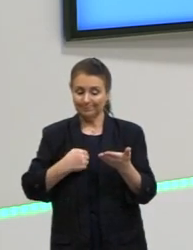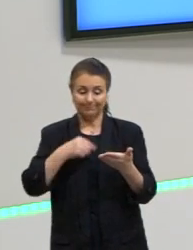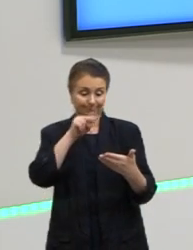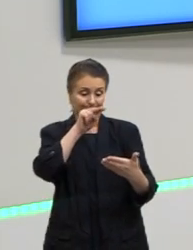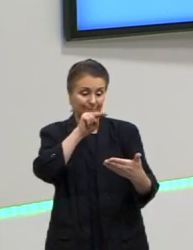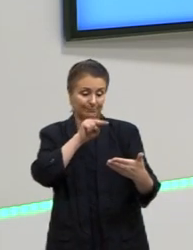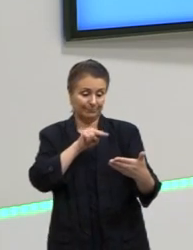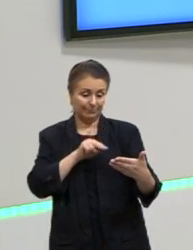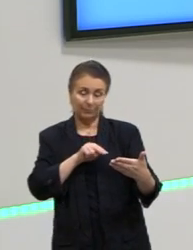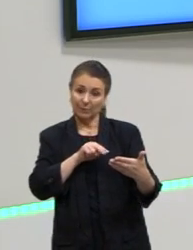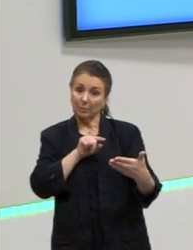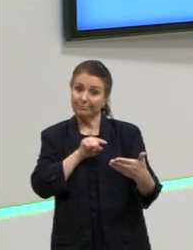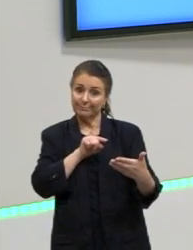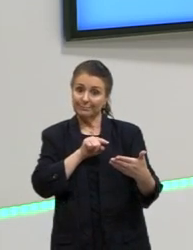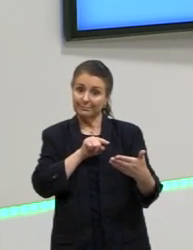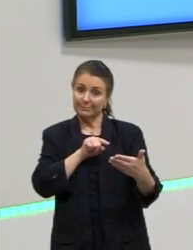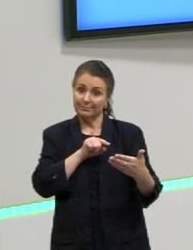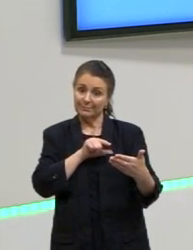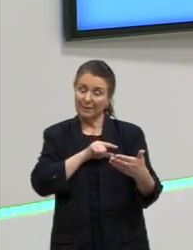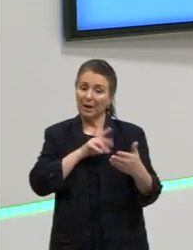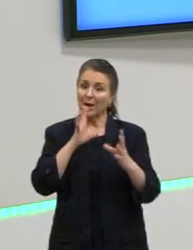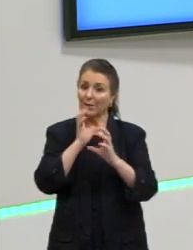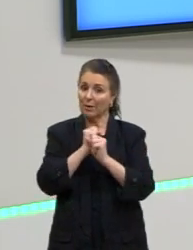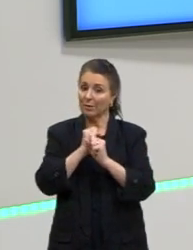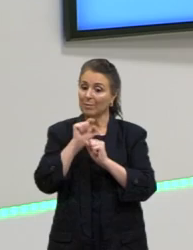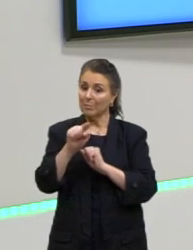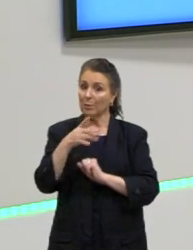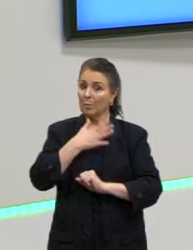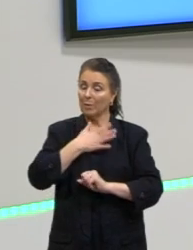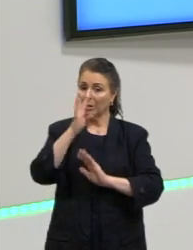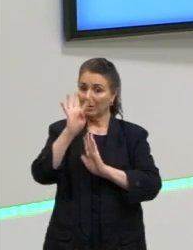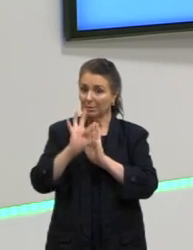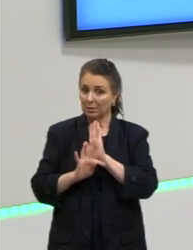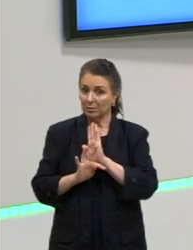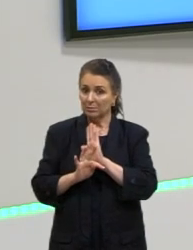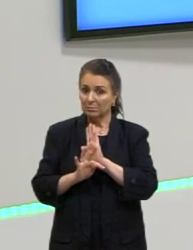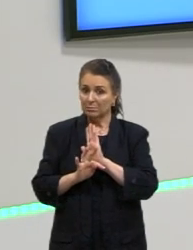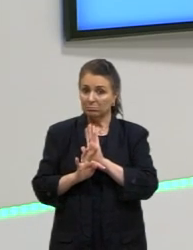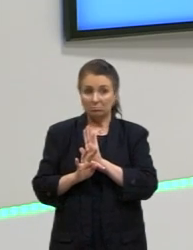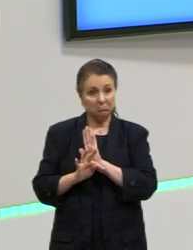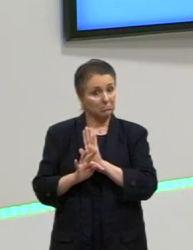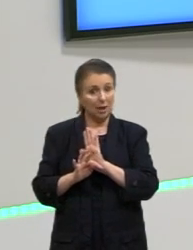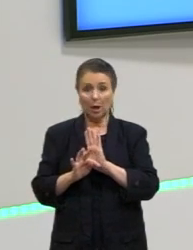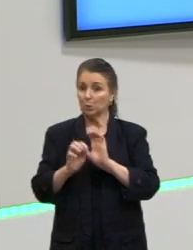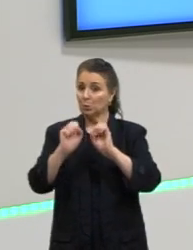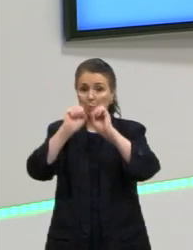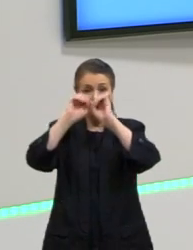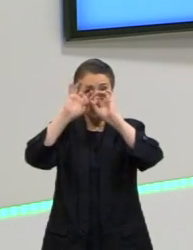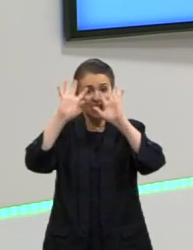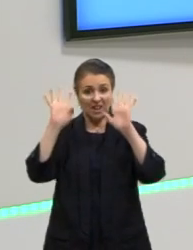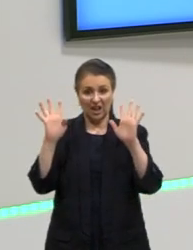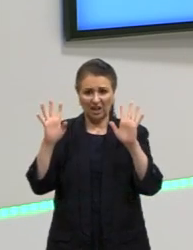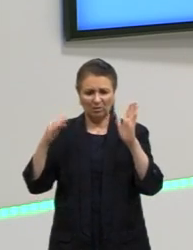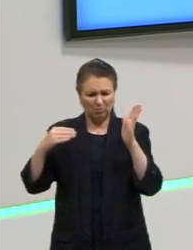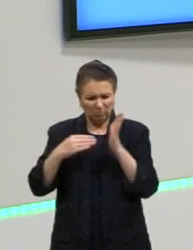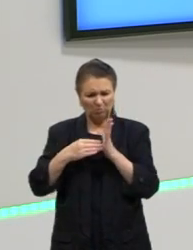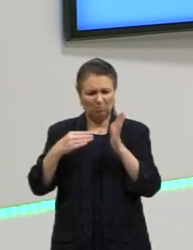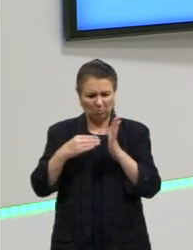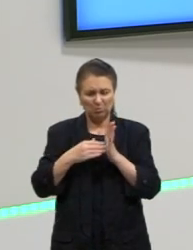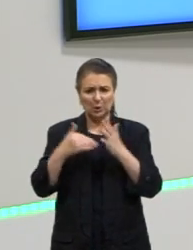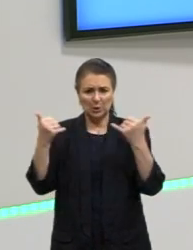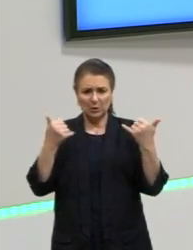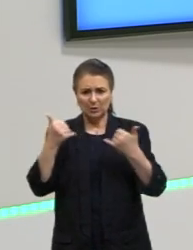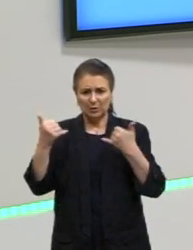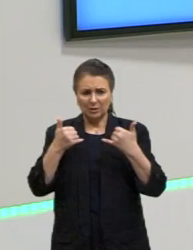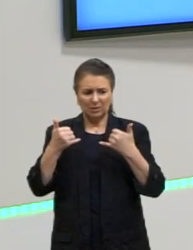quem vai atribuir a nota mil ao meu texto não tenha nenhum problema de truncamento de informação ali ah, mas